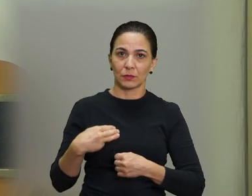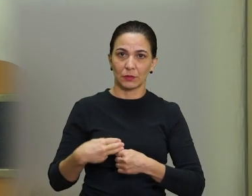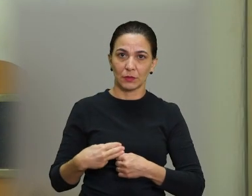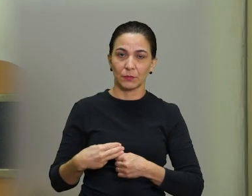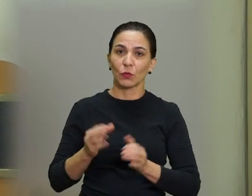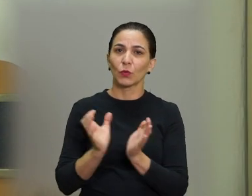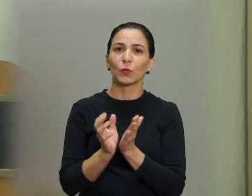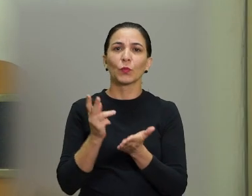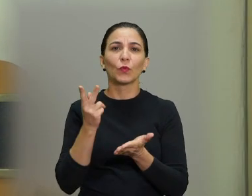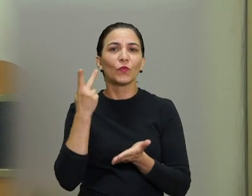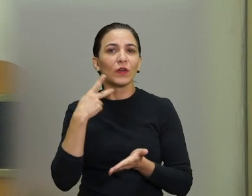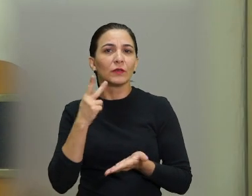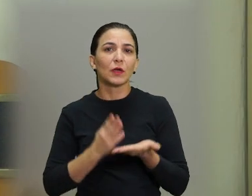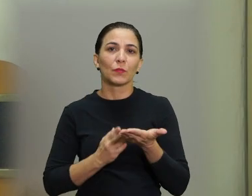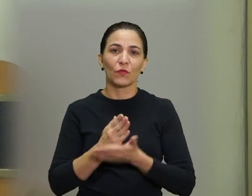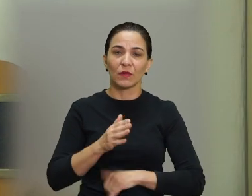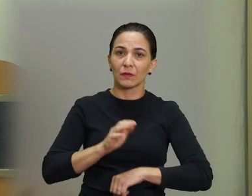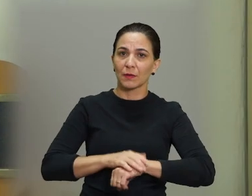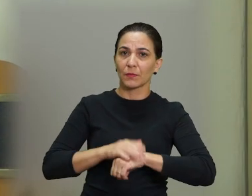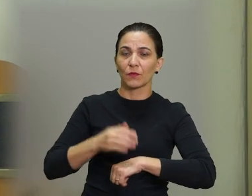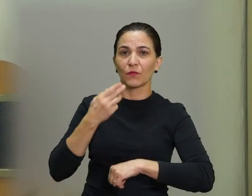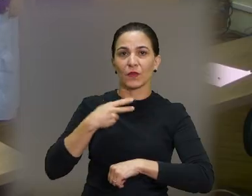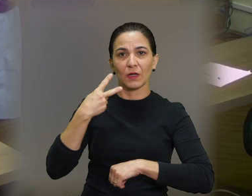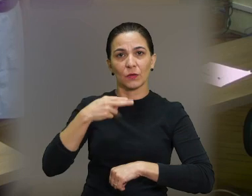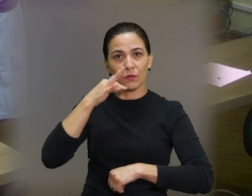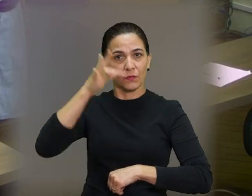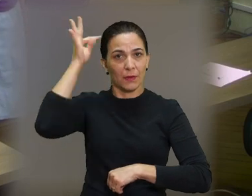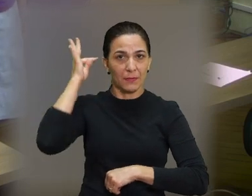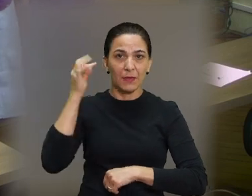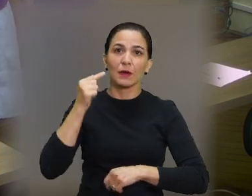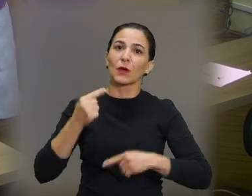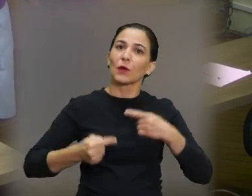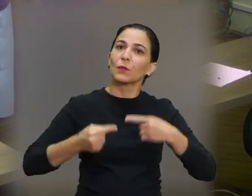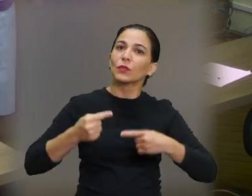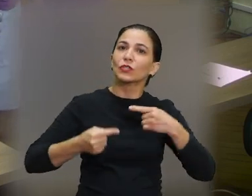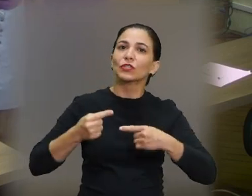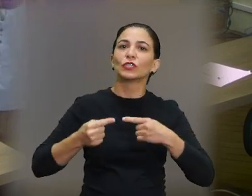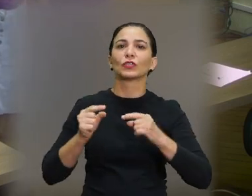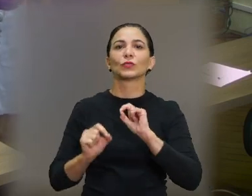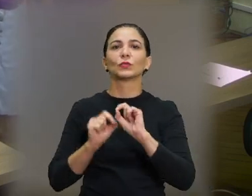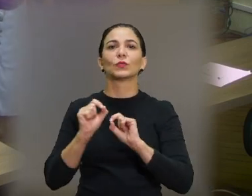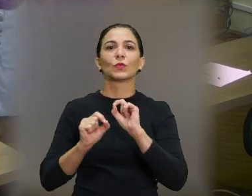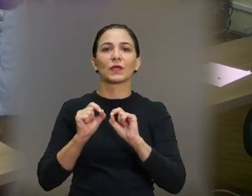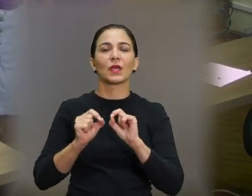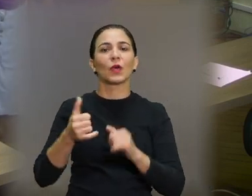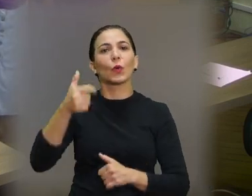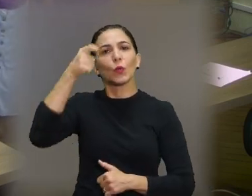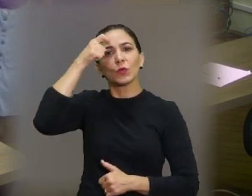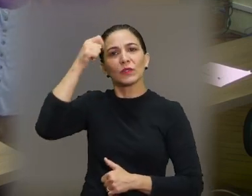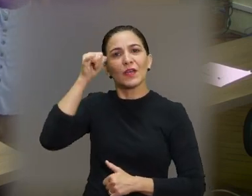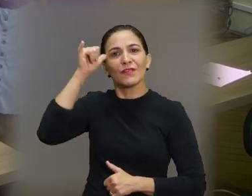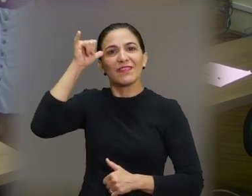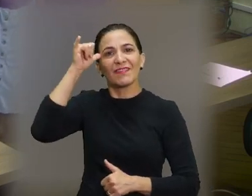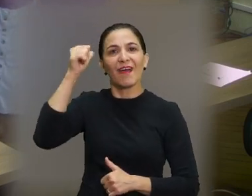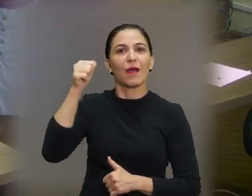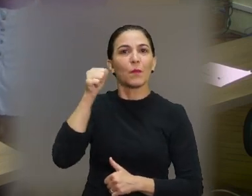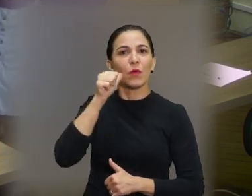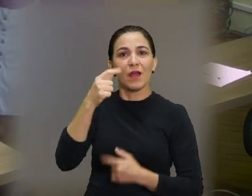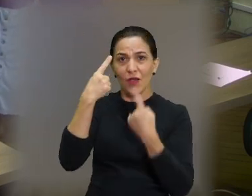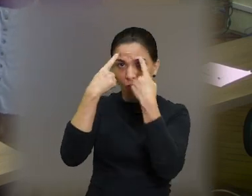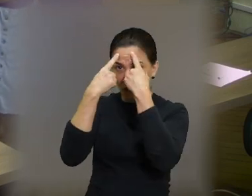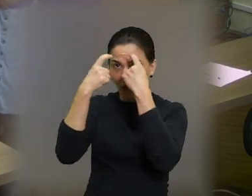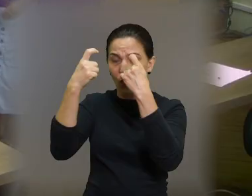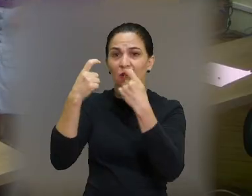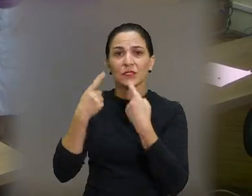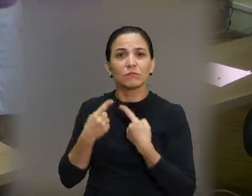Câmara e de iniciativa da vereadora Fabi Virgílio, o projeto busca desenvolver ações de conscientização e prevenção das